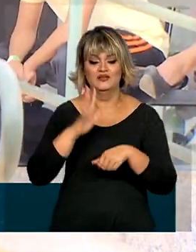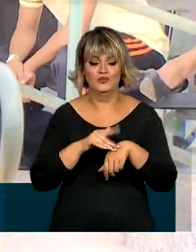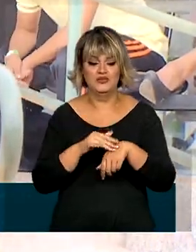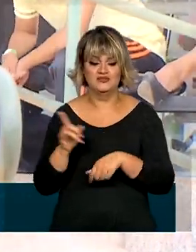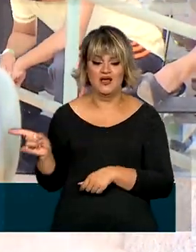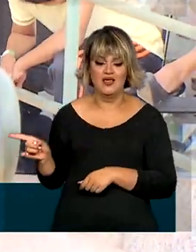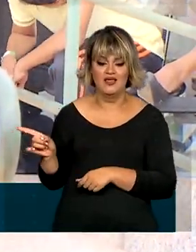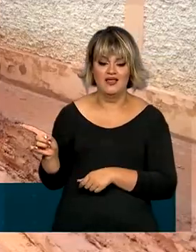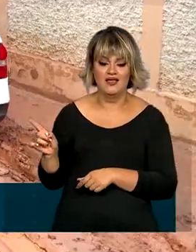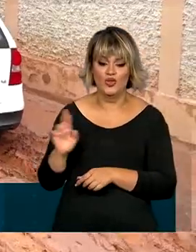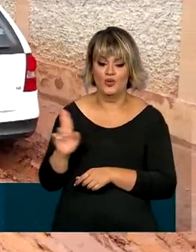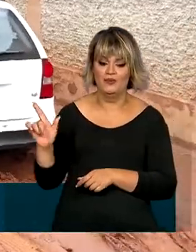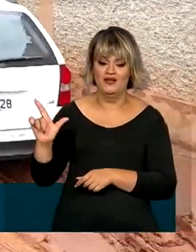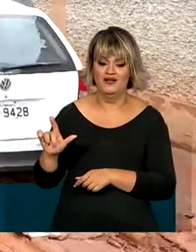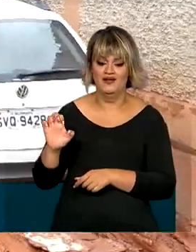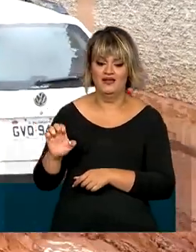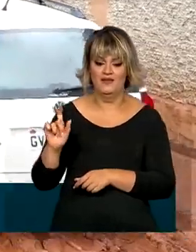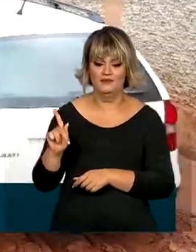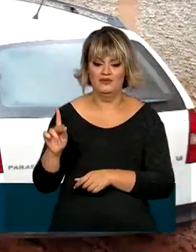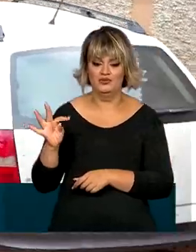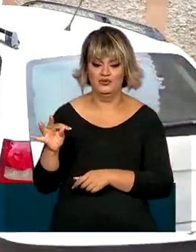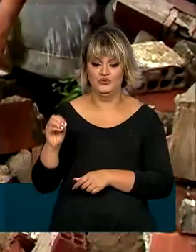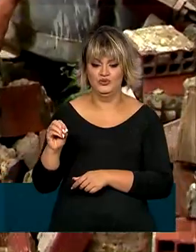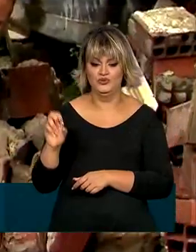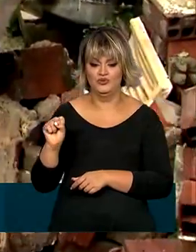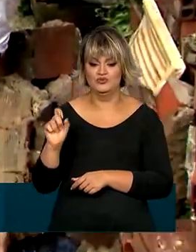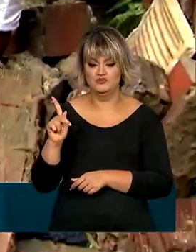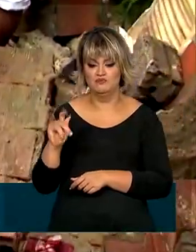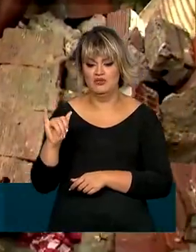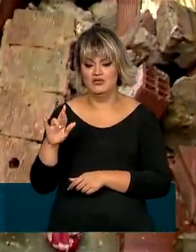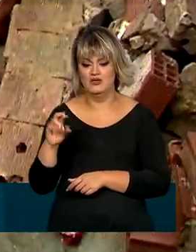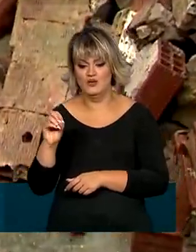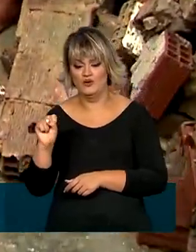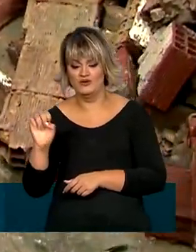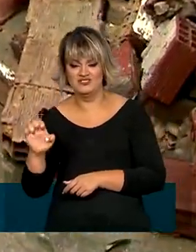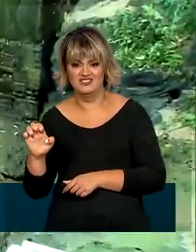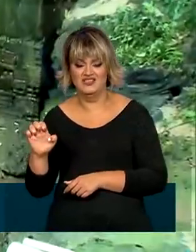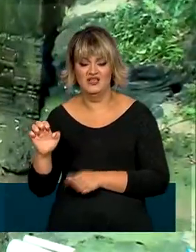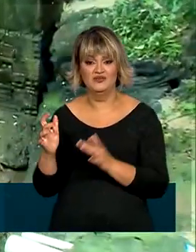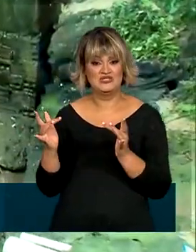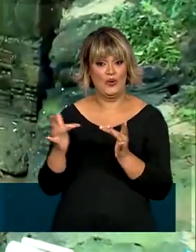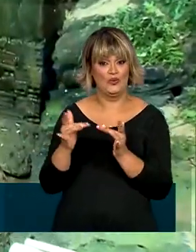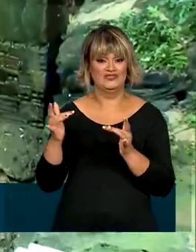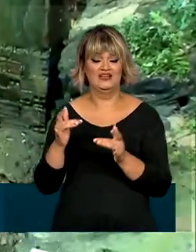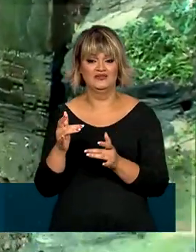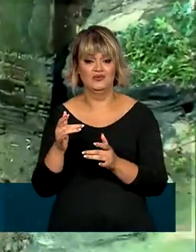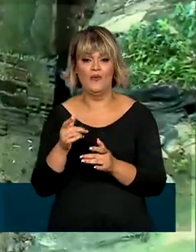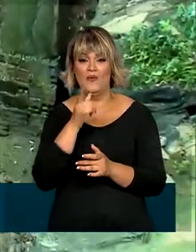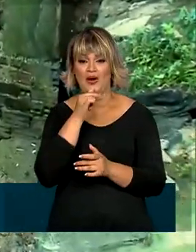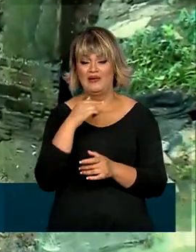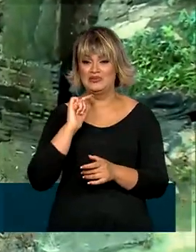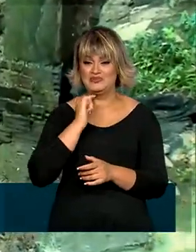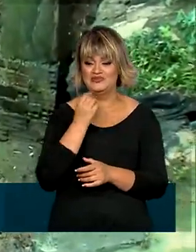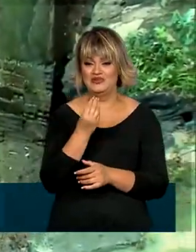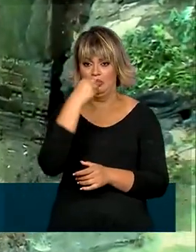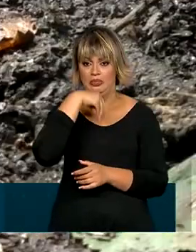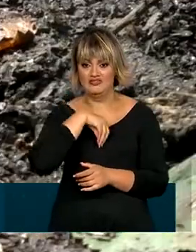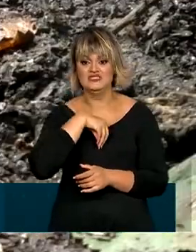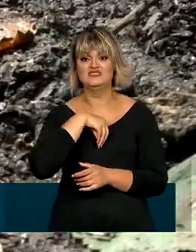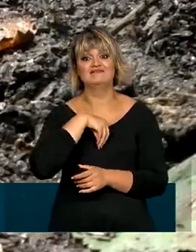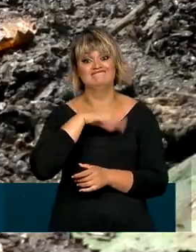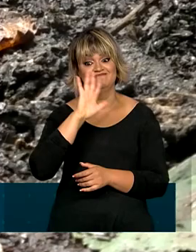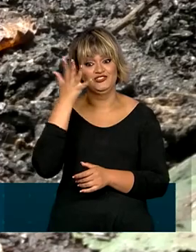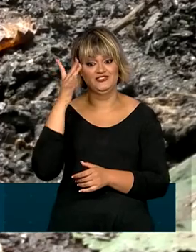leptospirose, doença infecciosa transmitida pelo contato ou ingestão de água contaminada